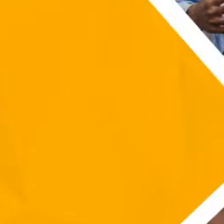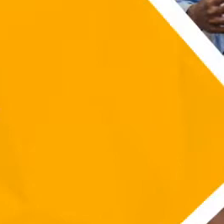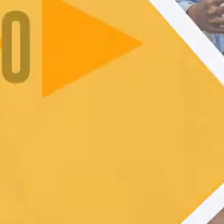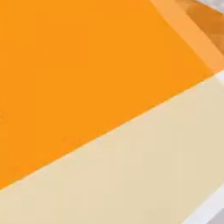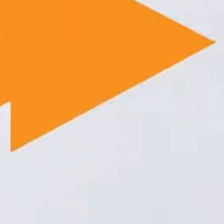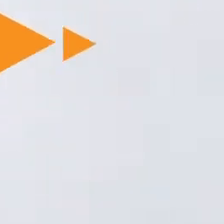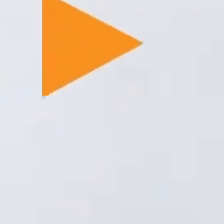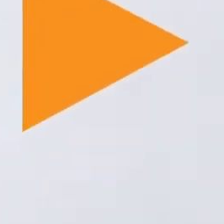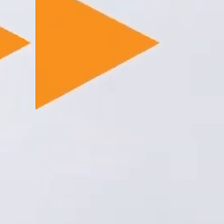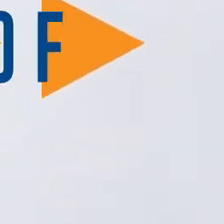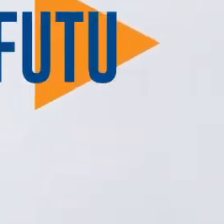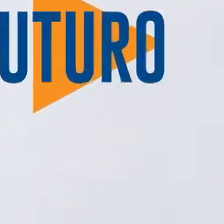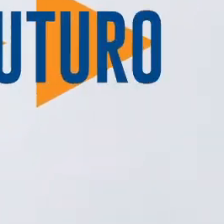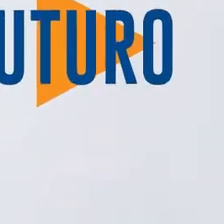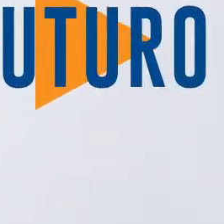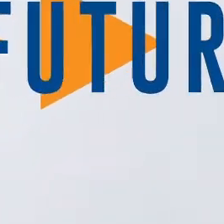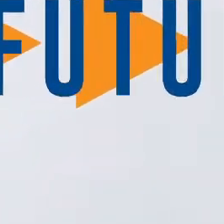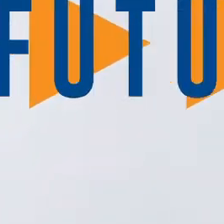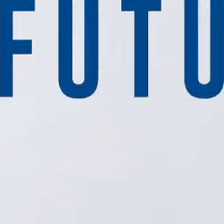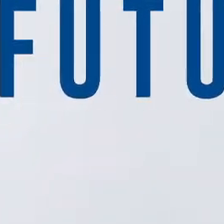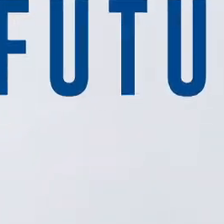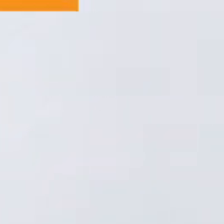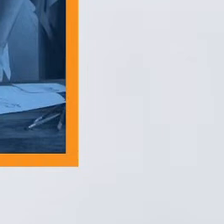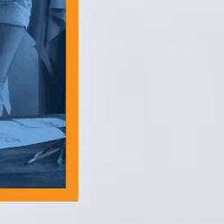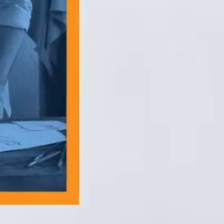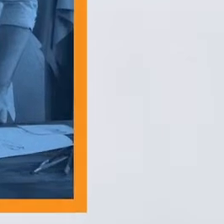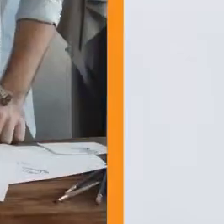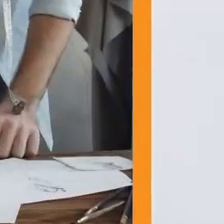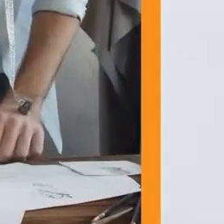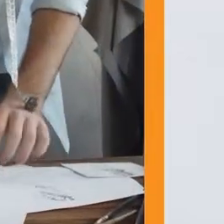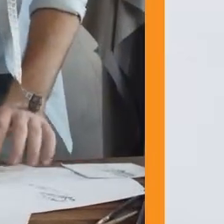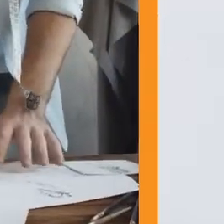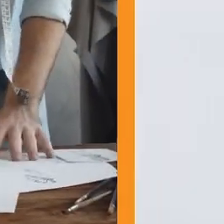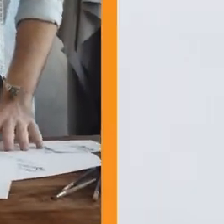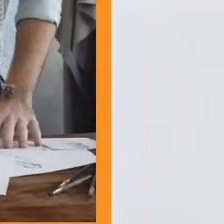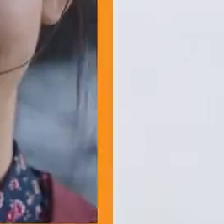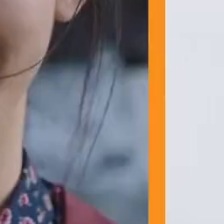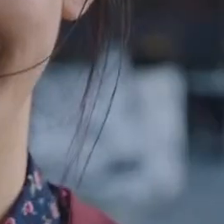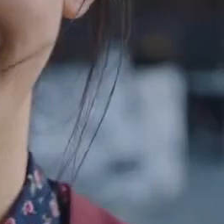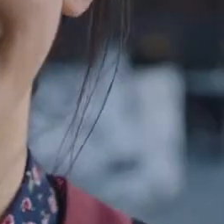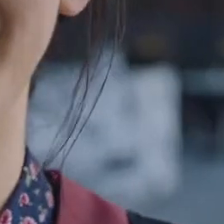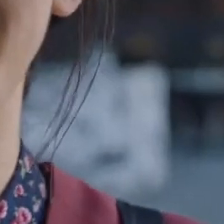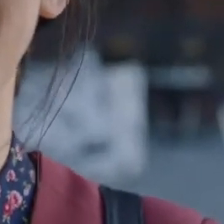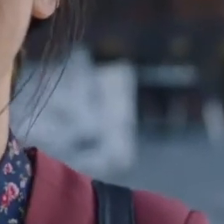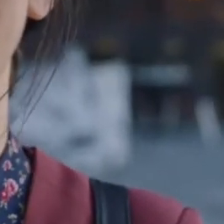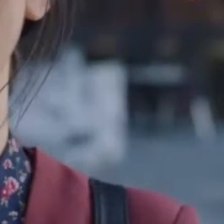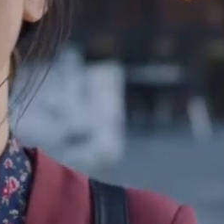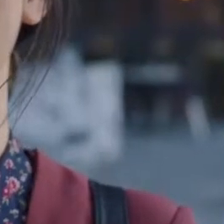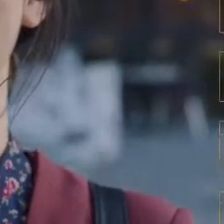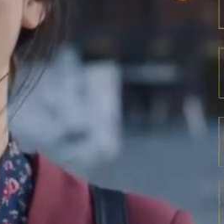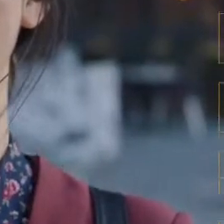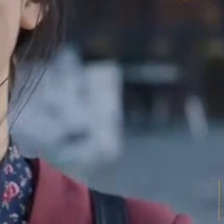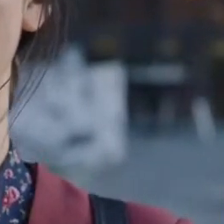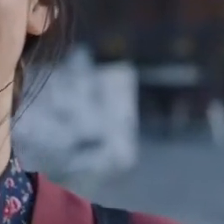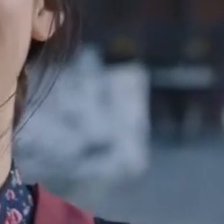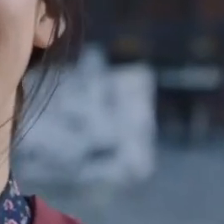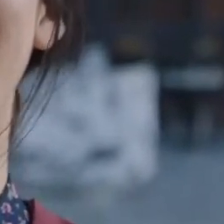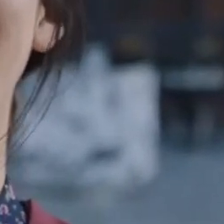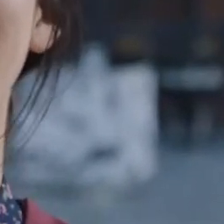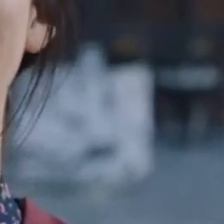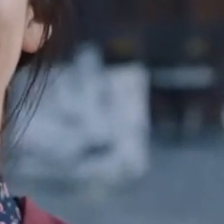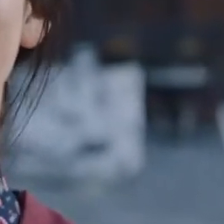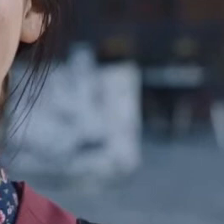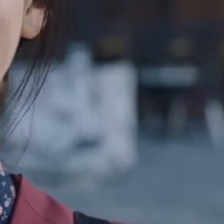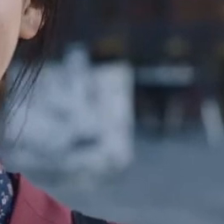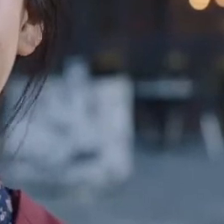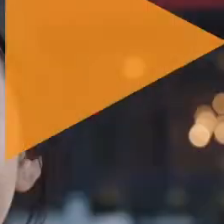Há 75 anos nascia o futuro. Dessa vez, não foi a educação que buscou abastecer o mercado, mas